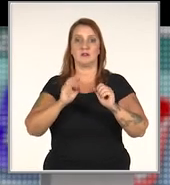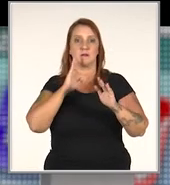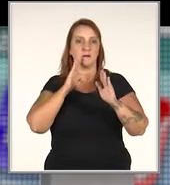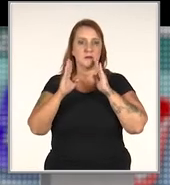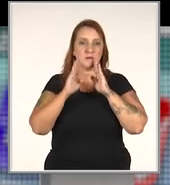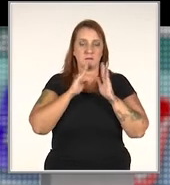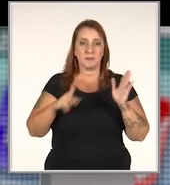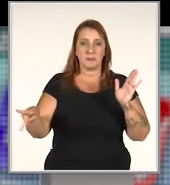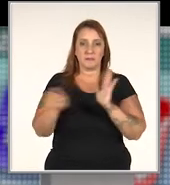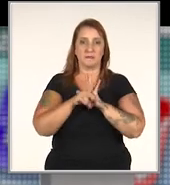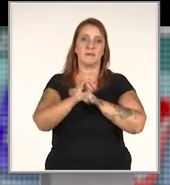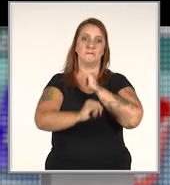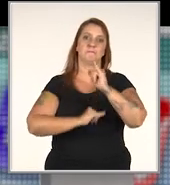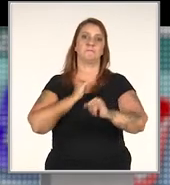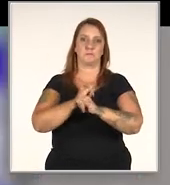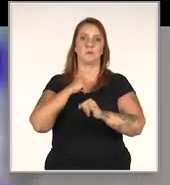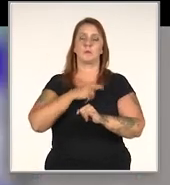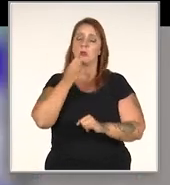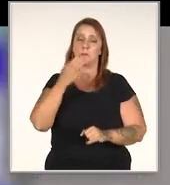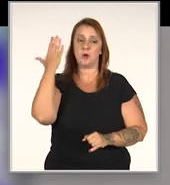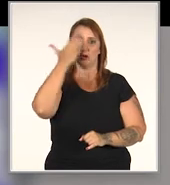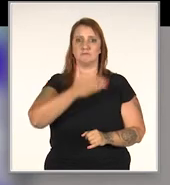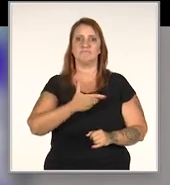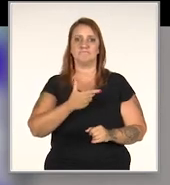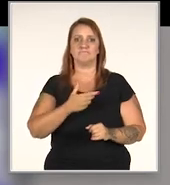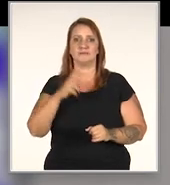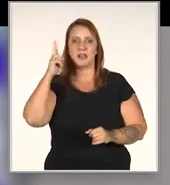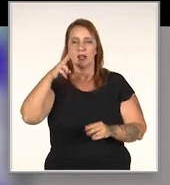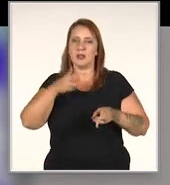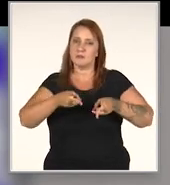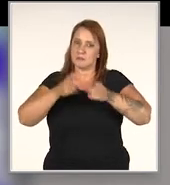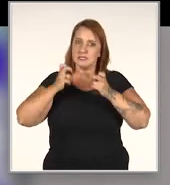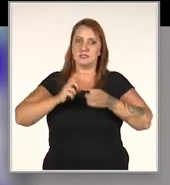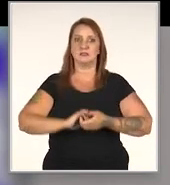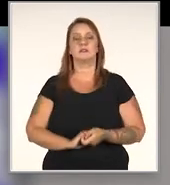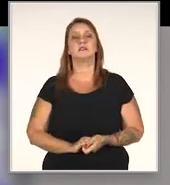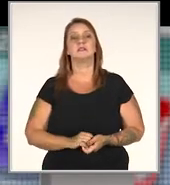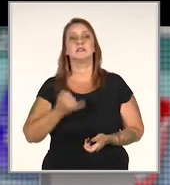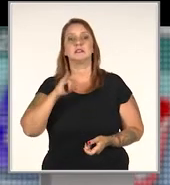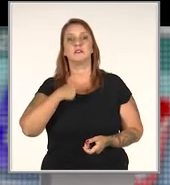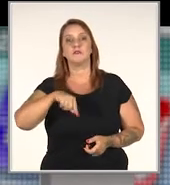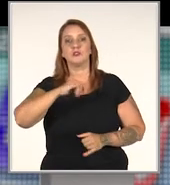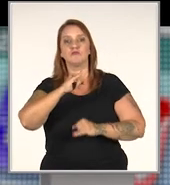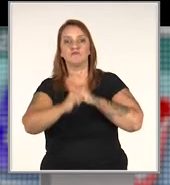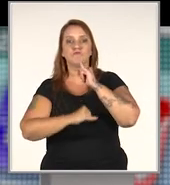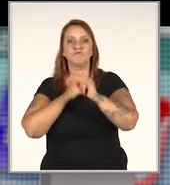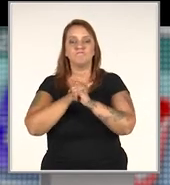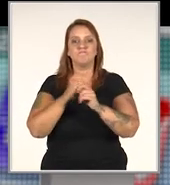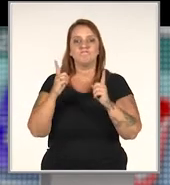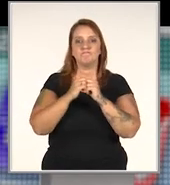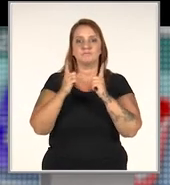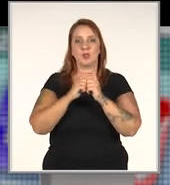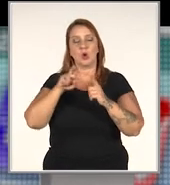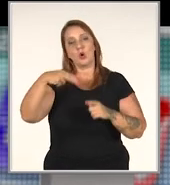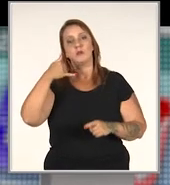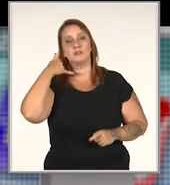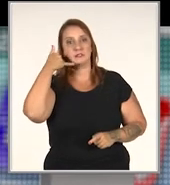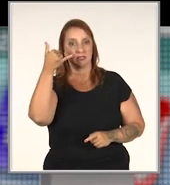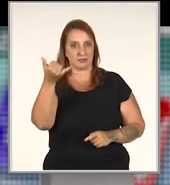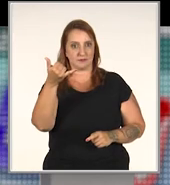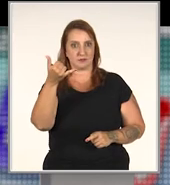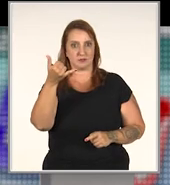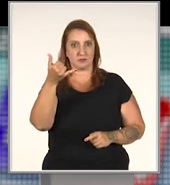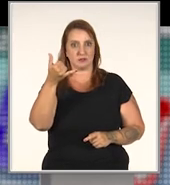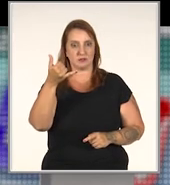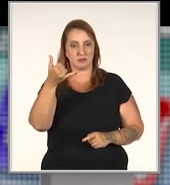empresa na rede social, na própria internet, ela tem uma boa imagem, uma boa percepção. Se eu vou num site buscar um atendimento, ou num